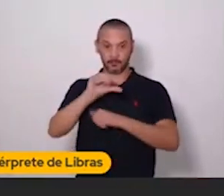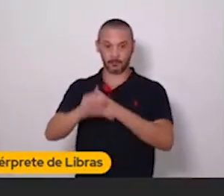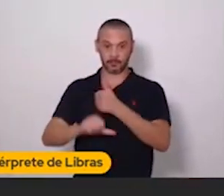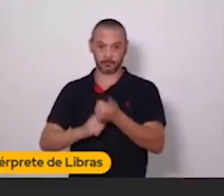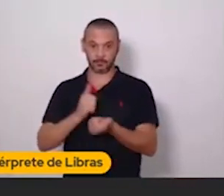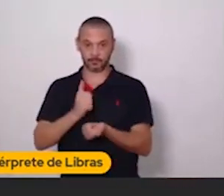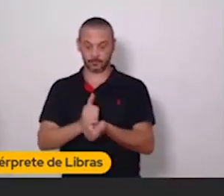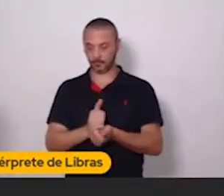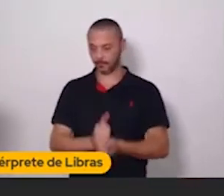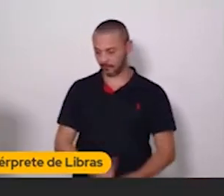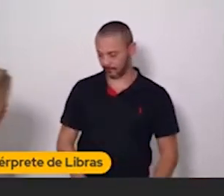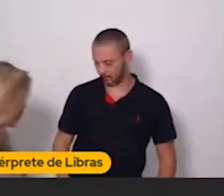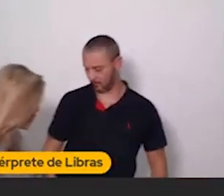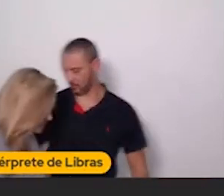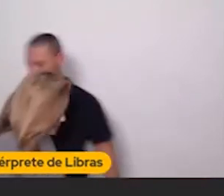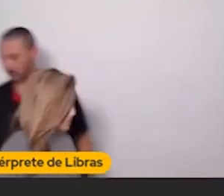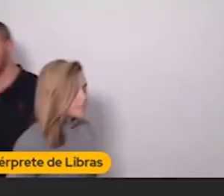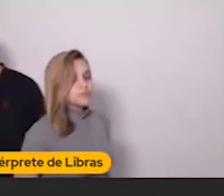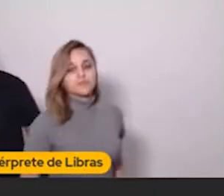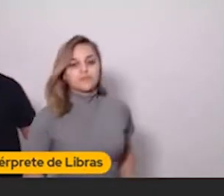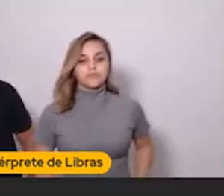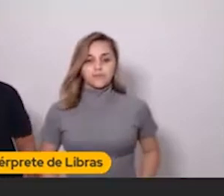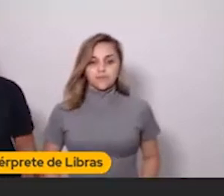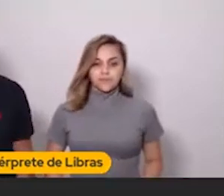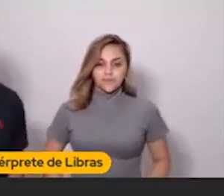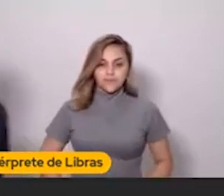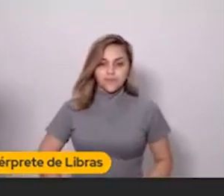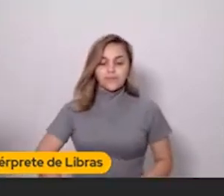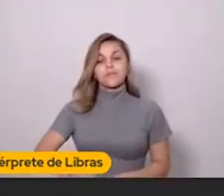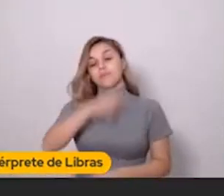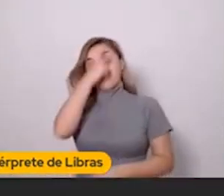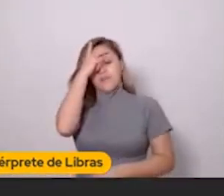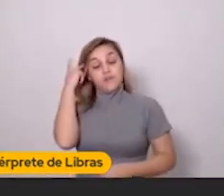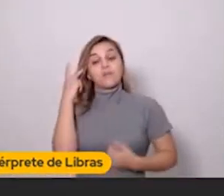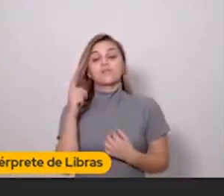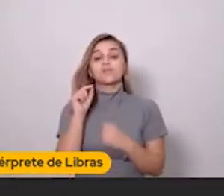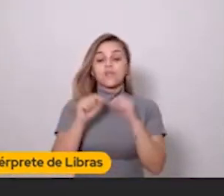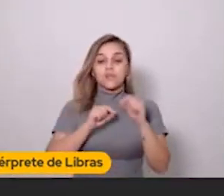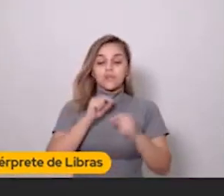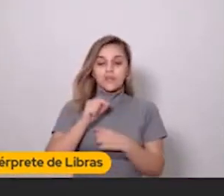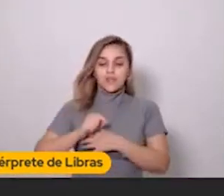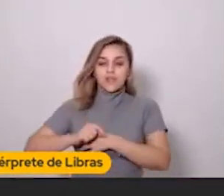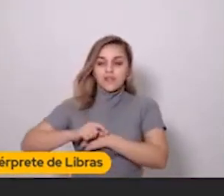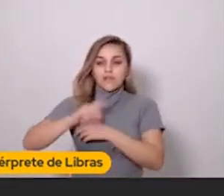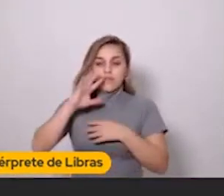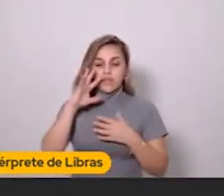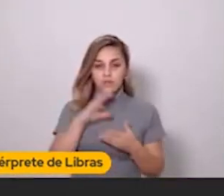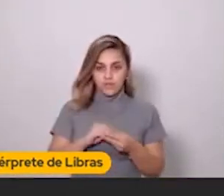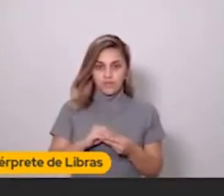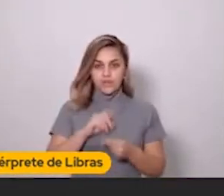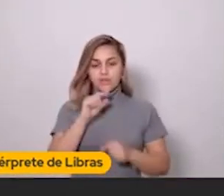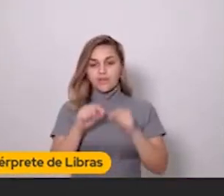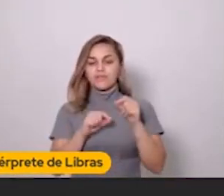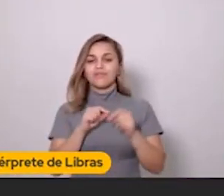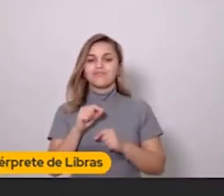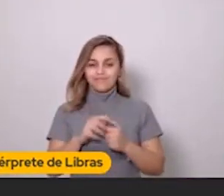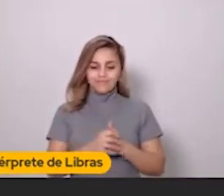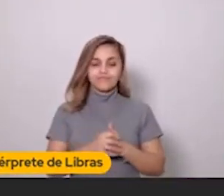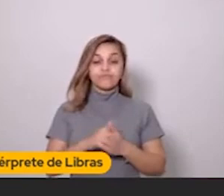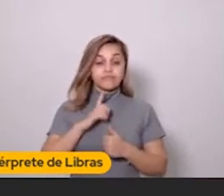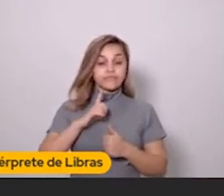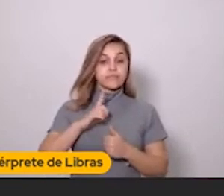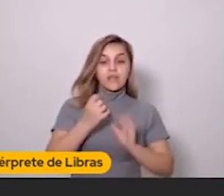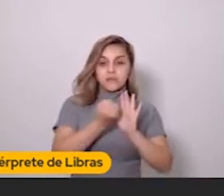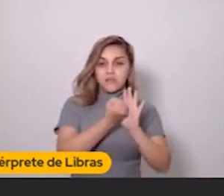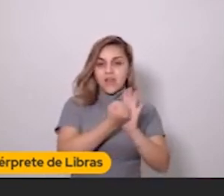feed vitrine, as pessoas vão parar de ver você somente como aquela marca catálogo. Aquela marca que a pessoa só